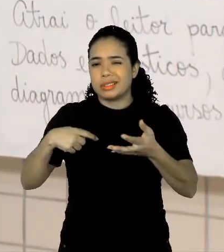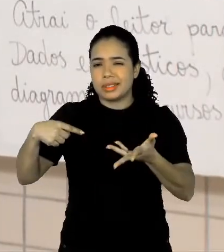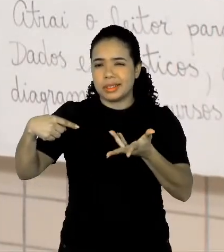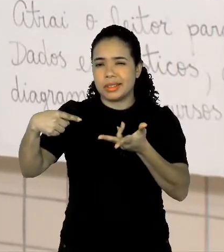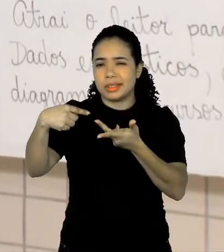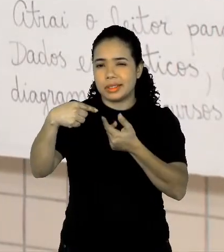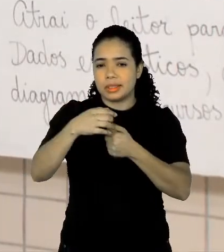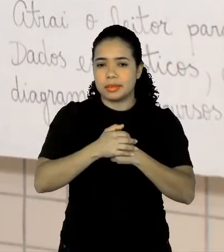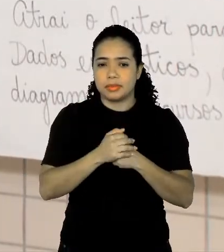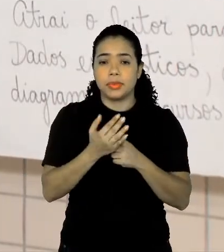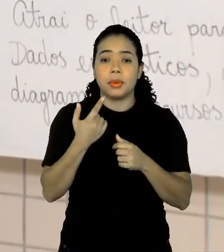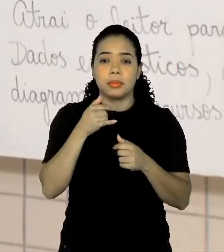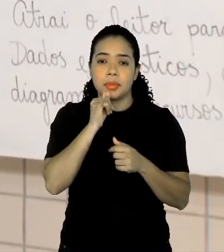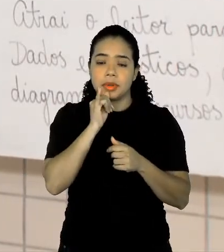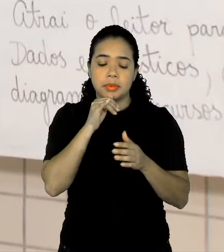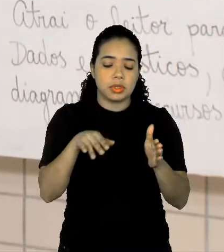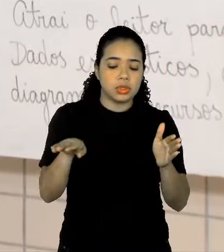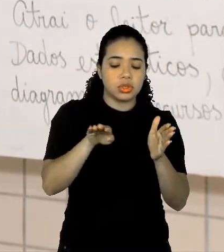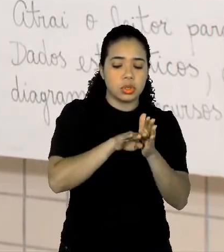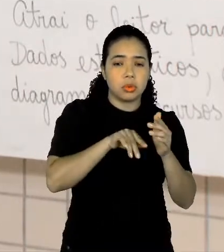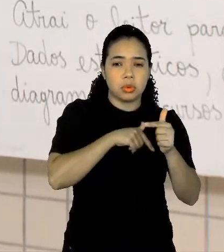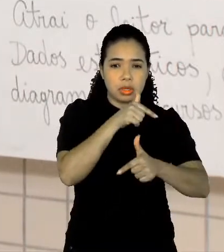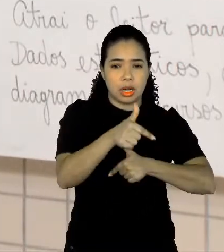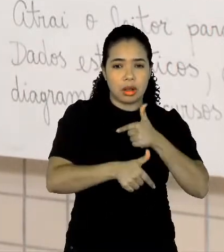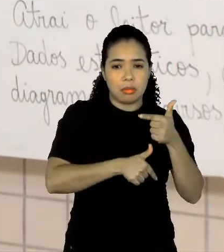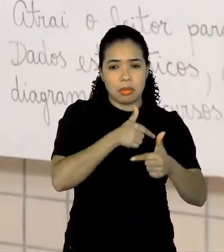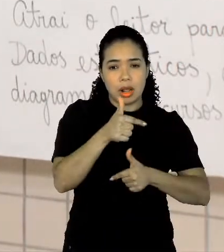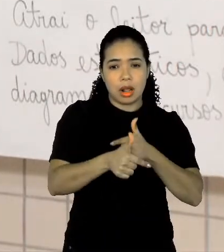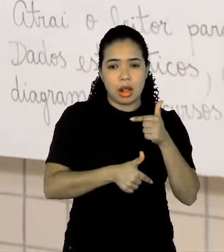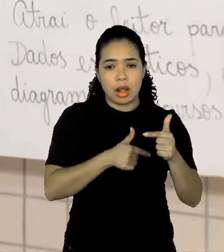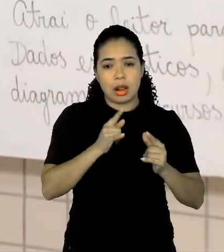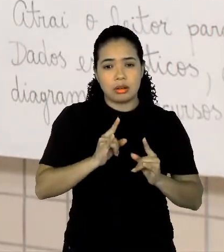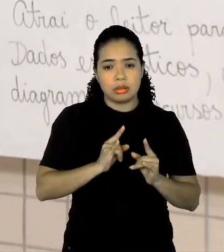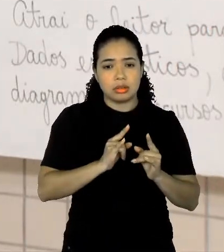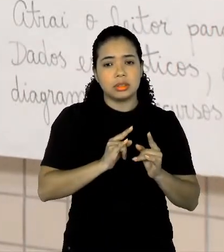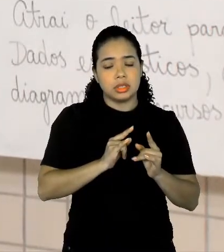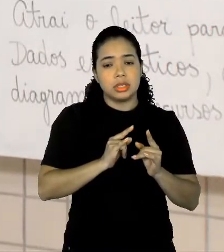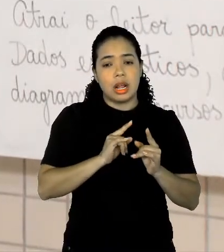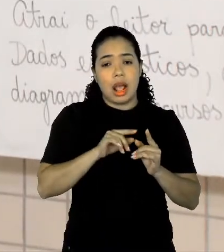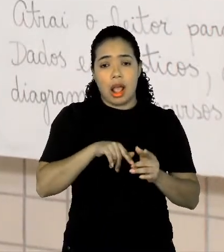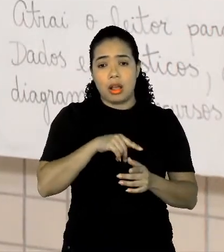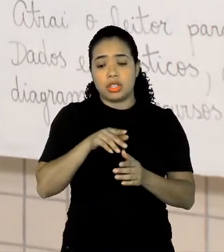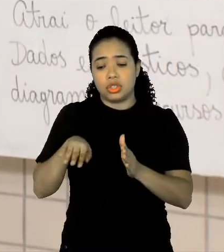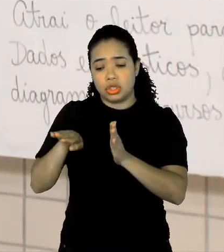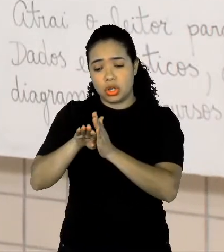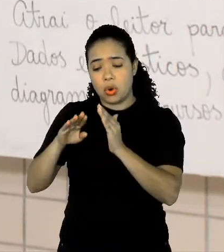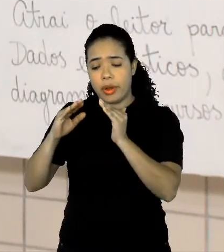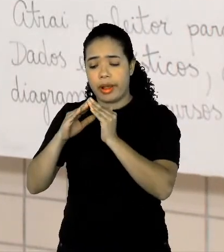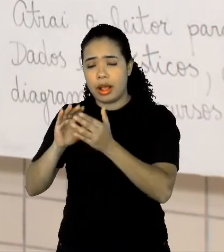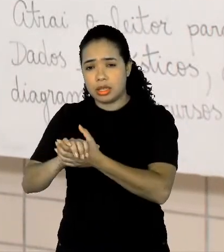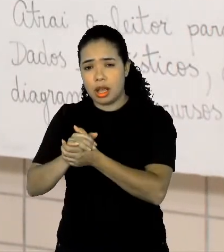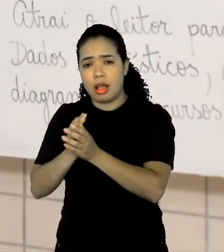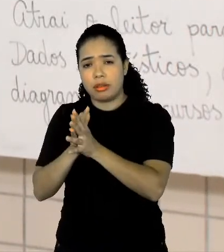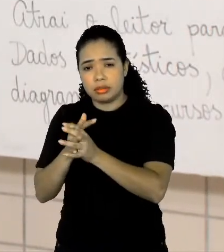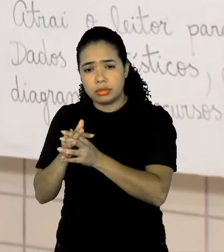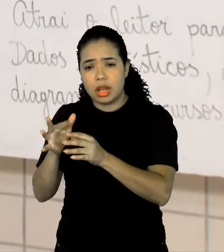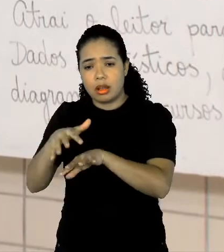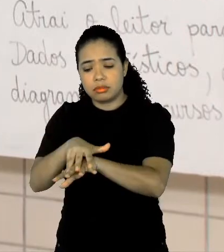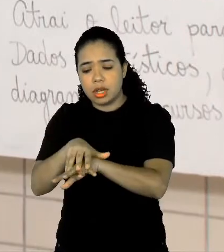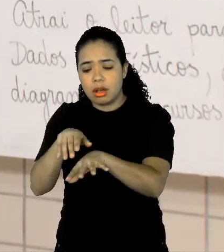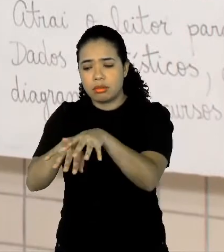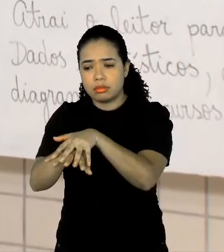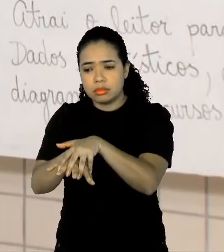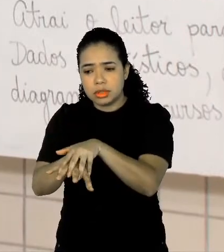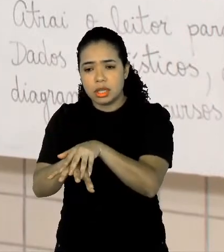chegou no trabalho, né, tem lá o prédio para simbolizar o trabalho. Lave as mãos ou usar álcool em gel 70.